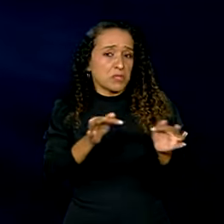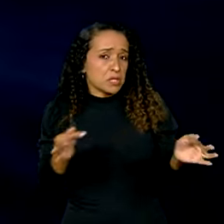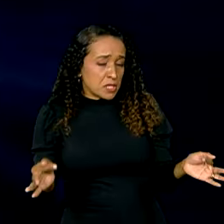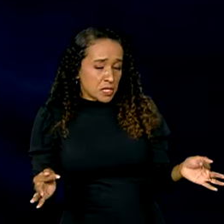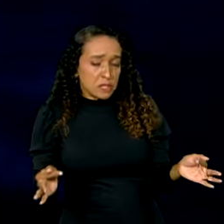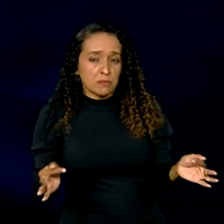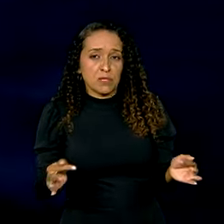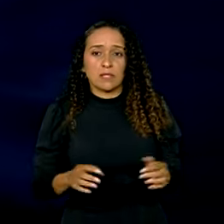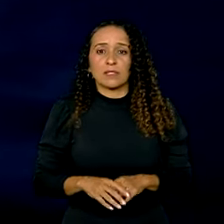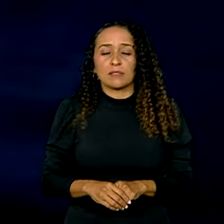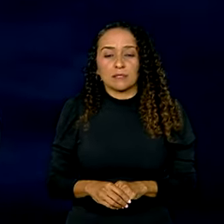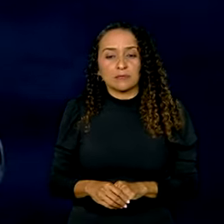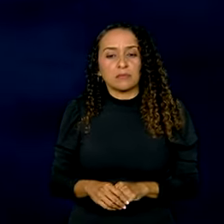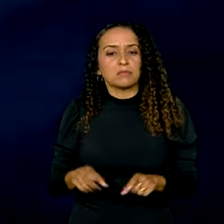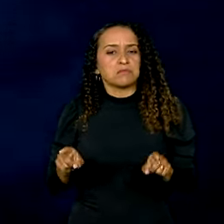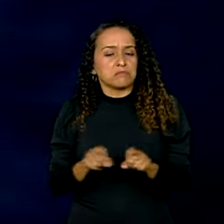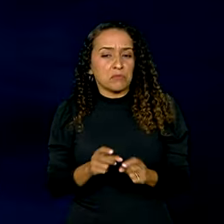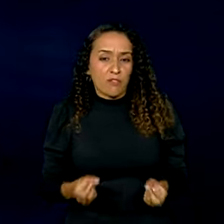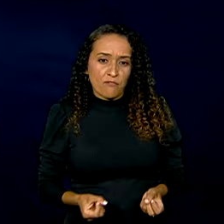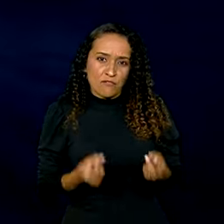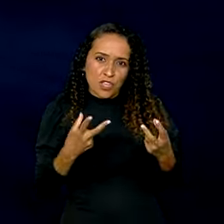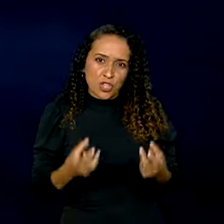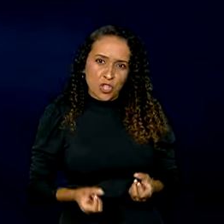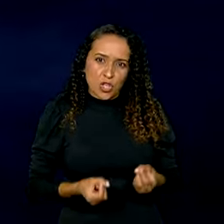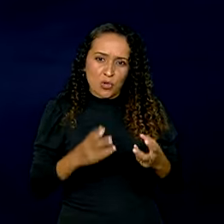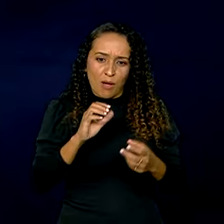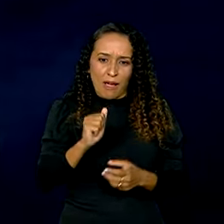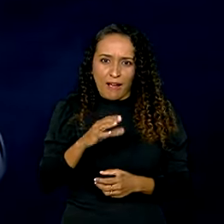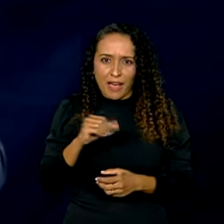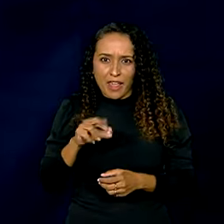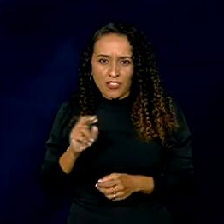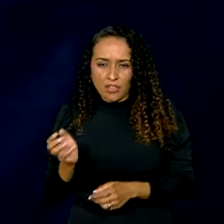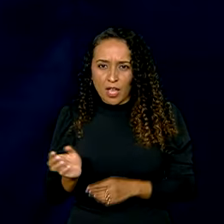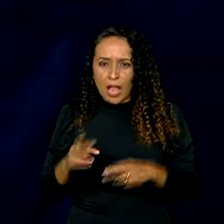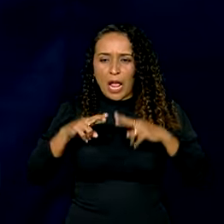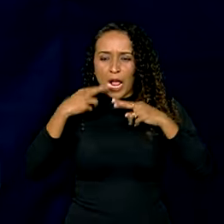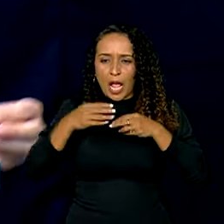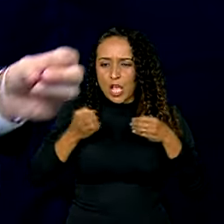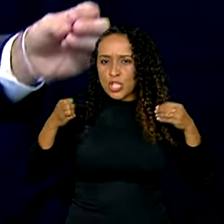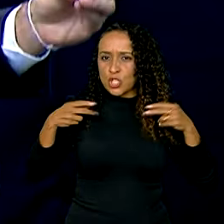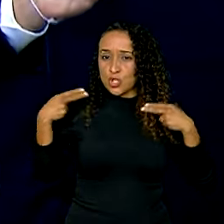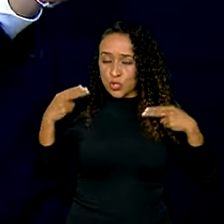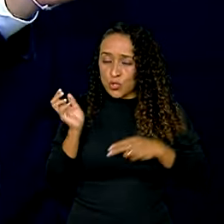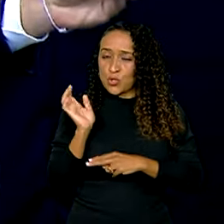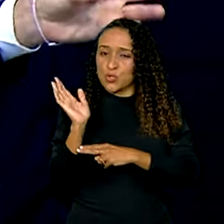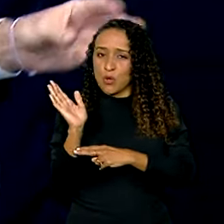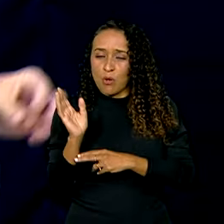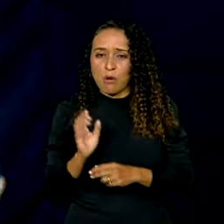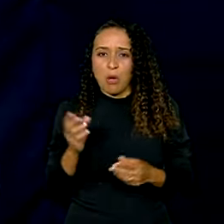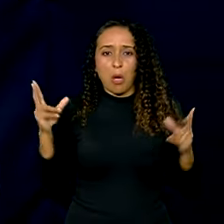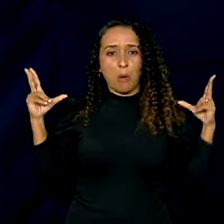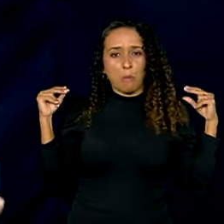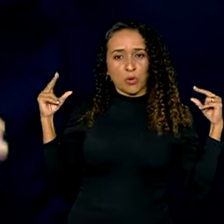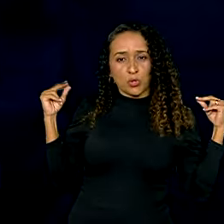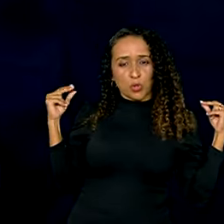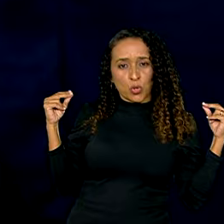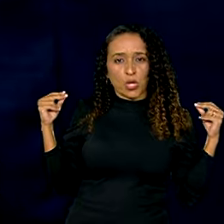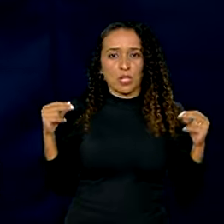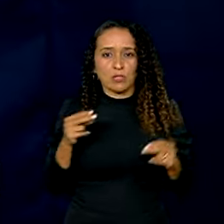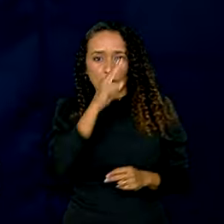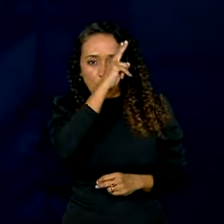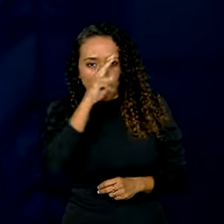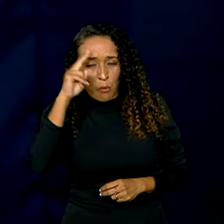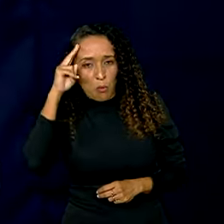a vendedora do acarajé, ao garçom de um restaurante, ao motorista de um Uber, ao